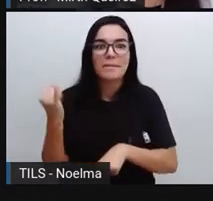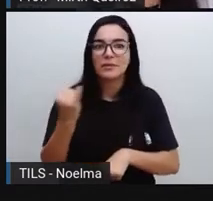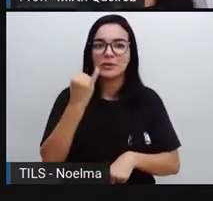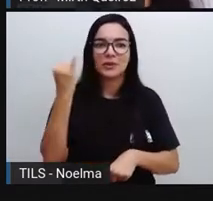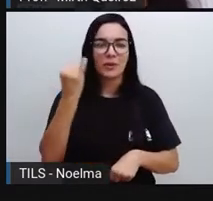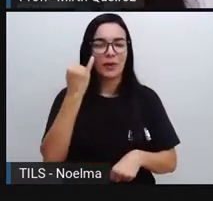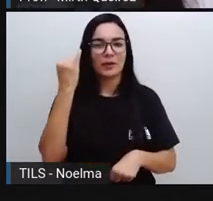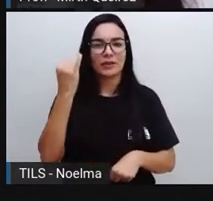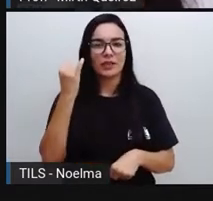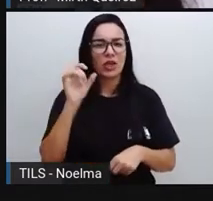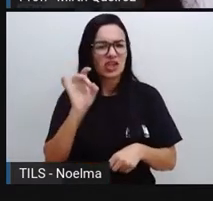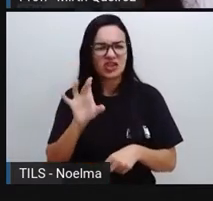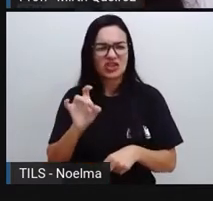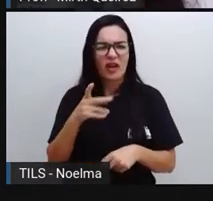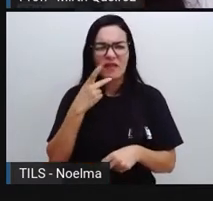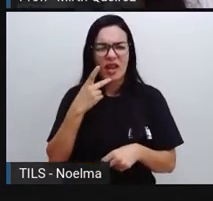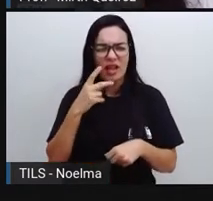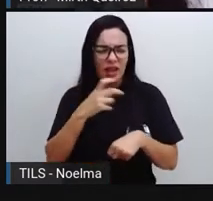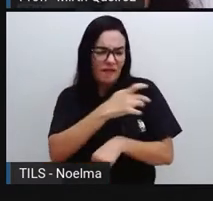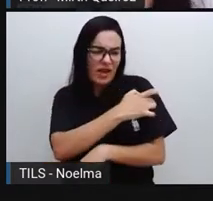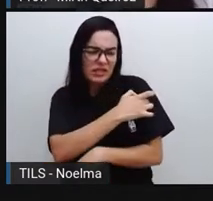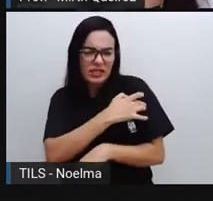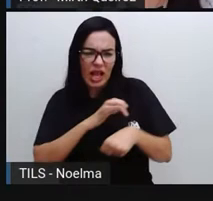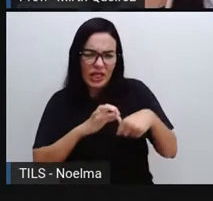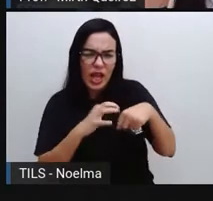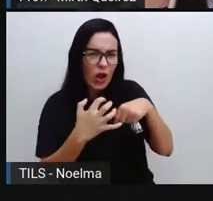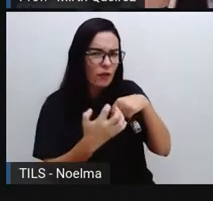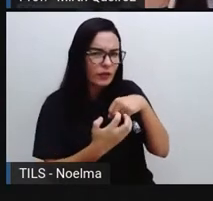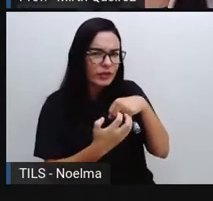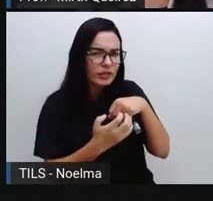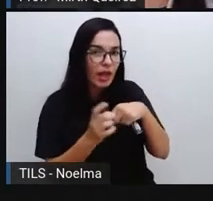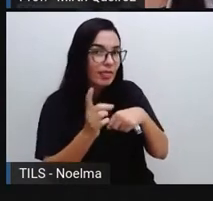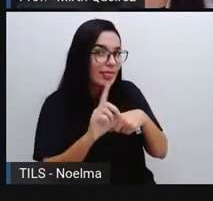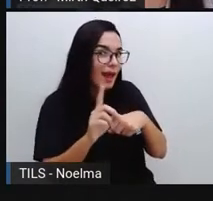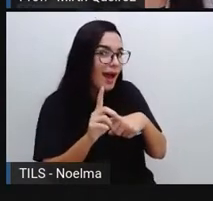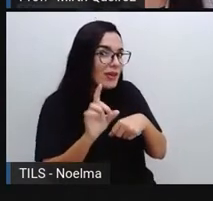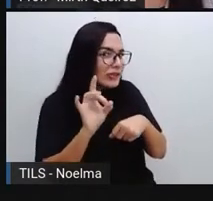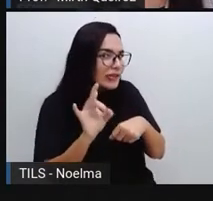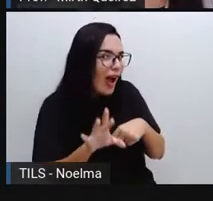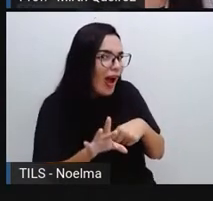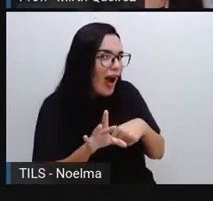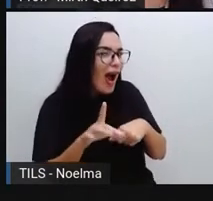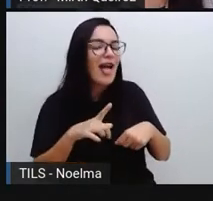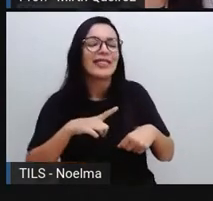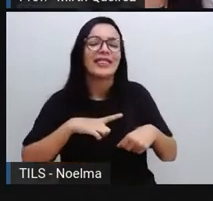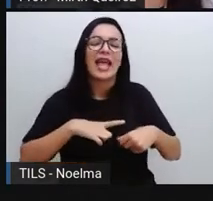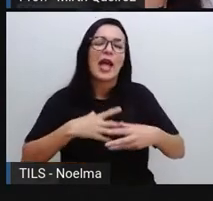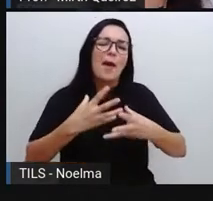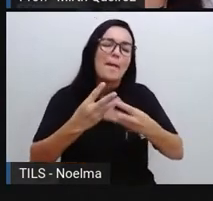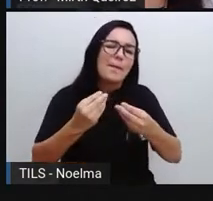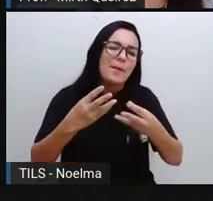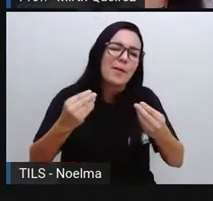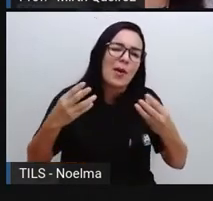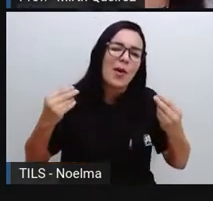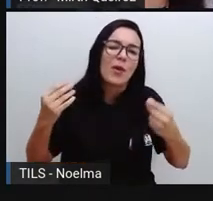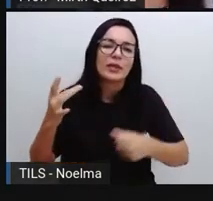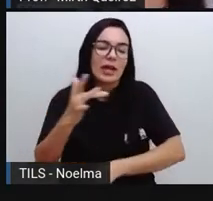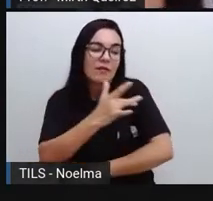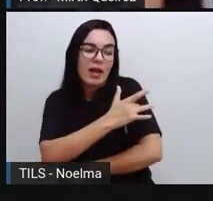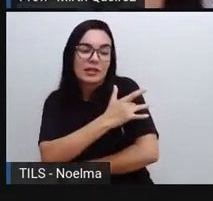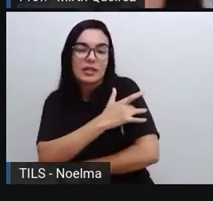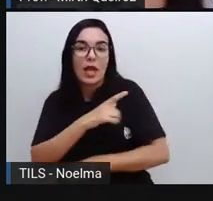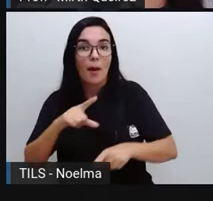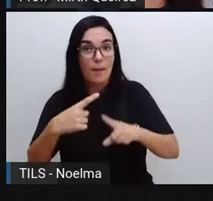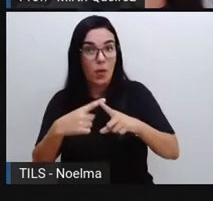falando somente da vacina da Covid, mas todas as outras vacinas, né? Que a gente tem aí na nossa carteirinha, desde quando a gente nasce, a gente já